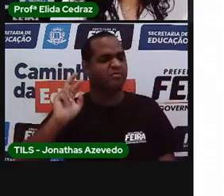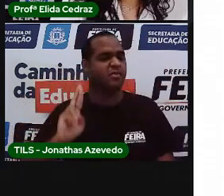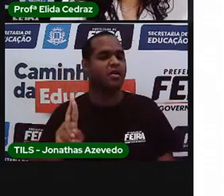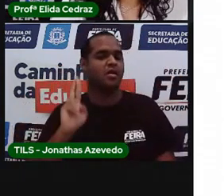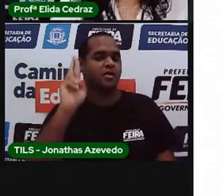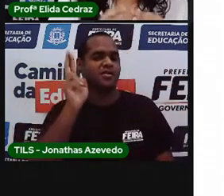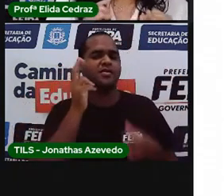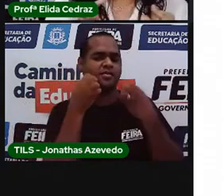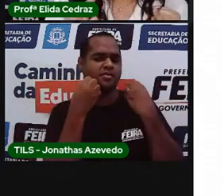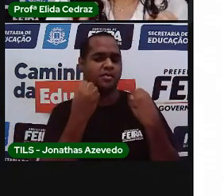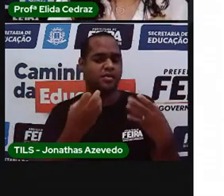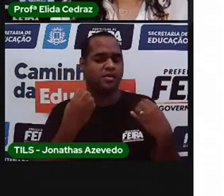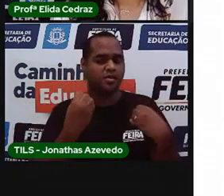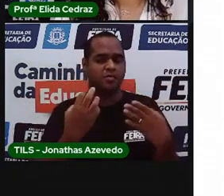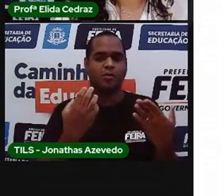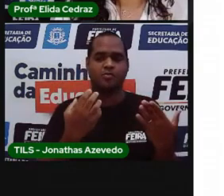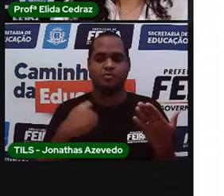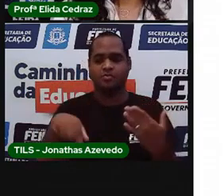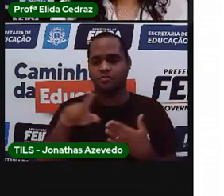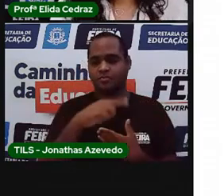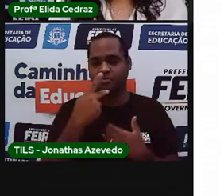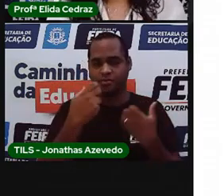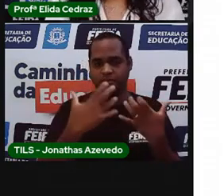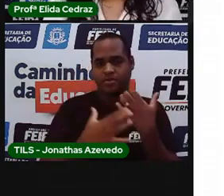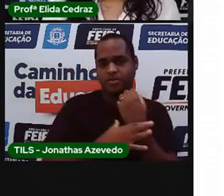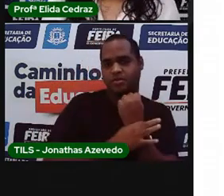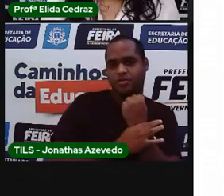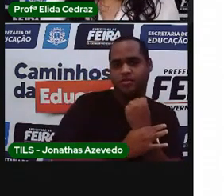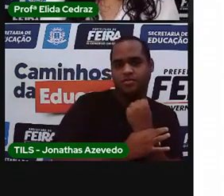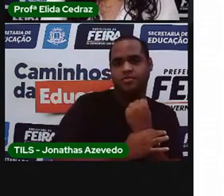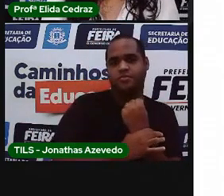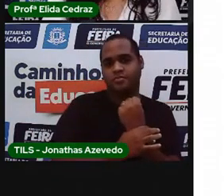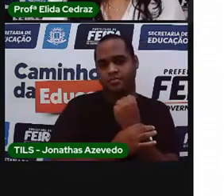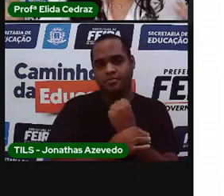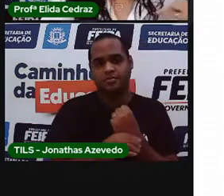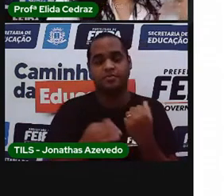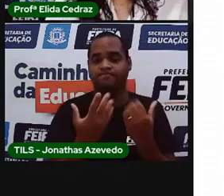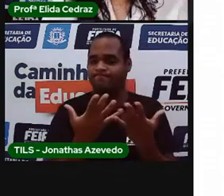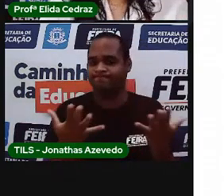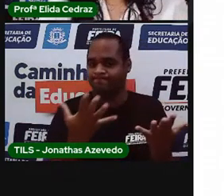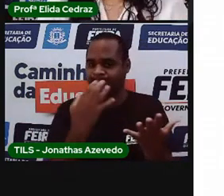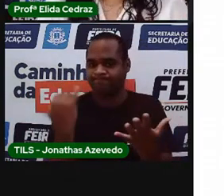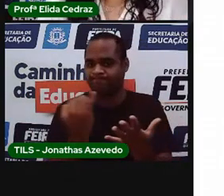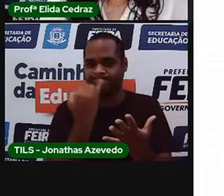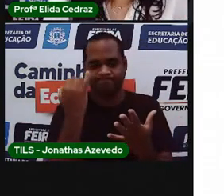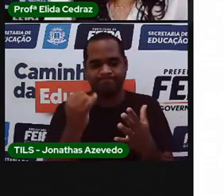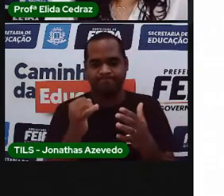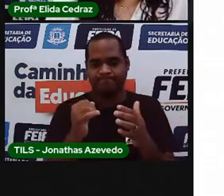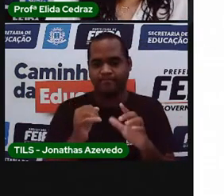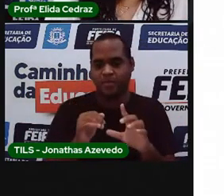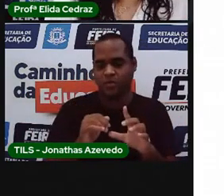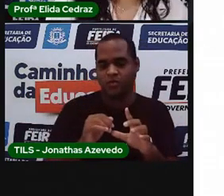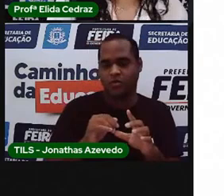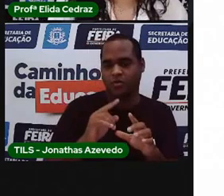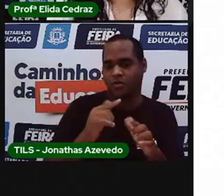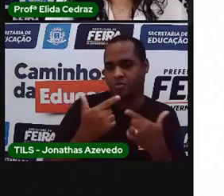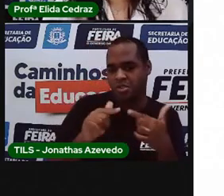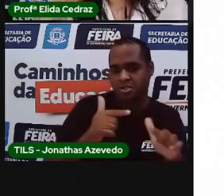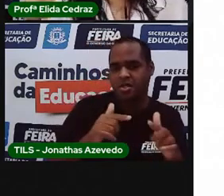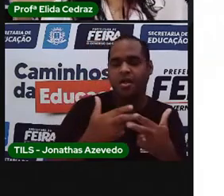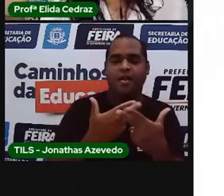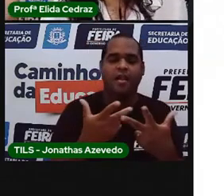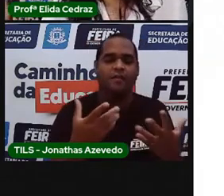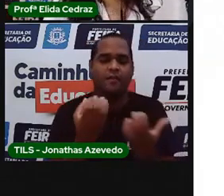muito grande. Ele tem que cuidar da segurança. Cuidar da logística. Quem vai fazer o quê?